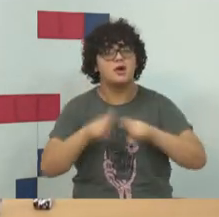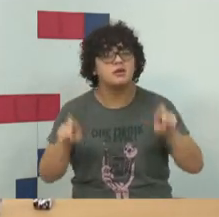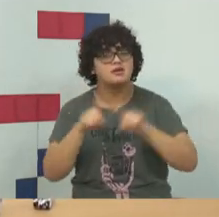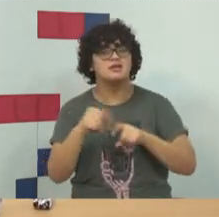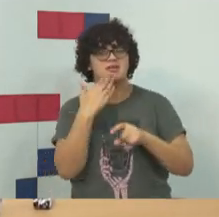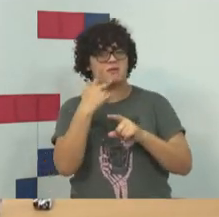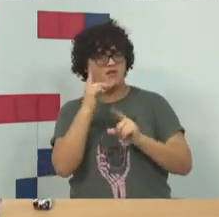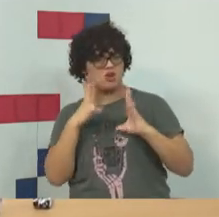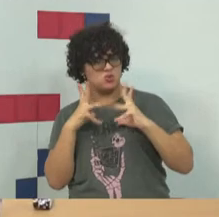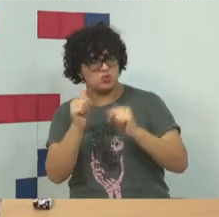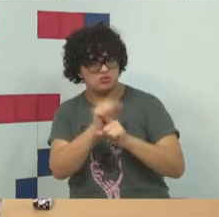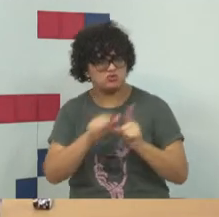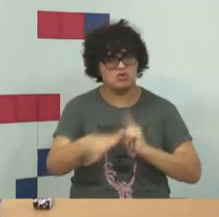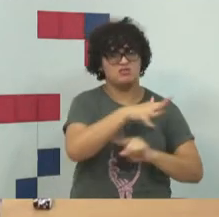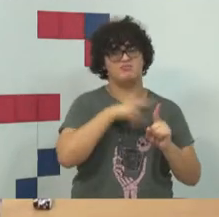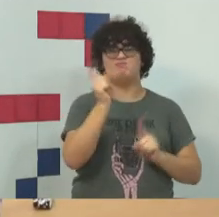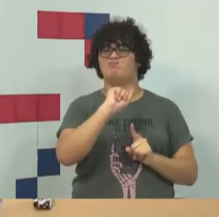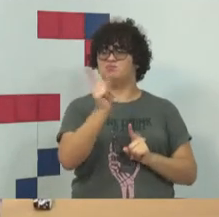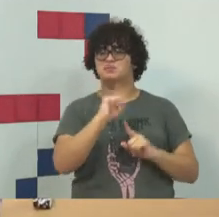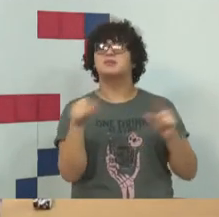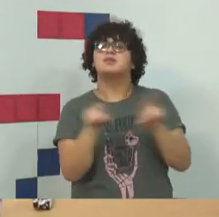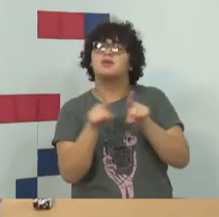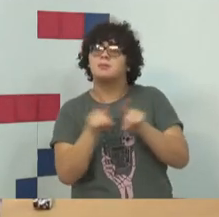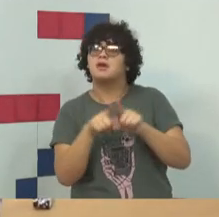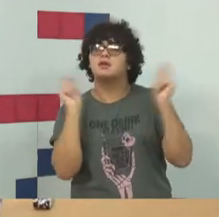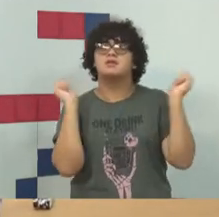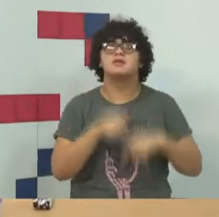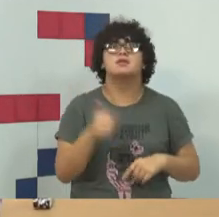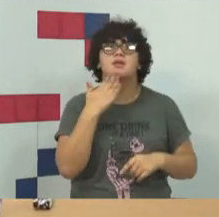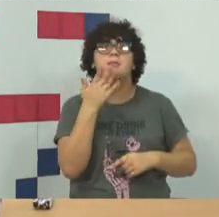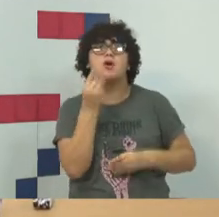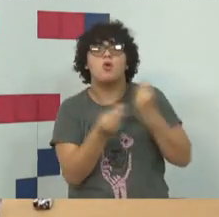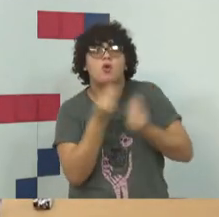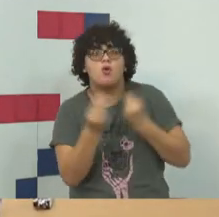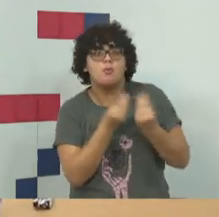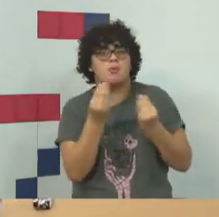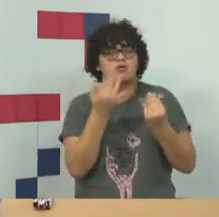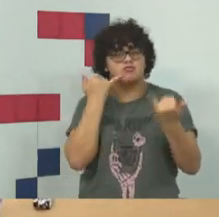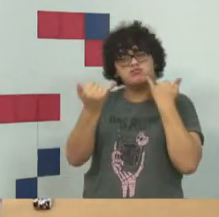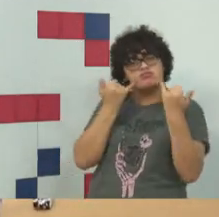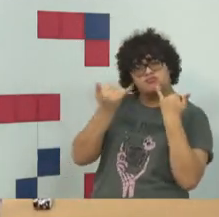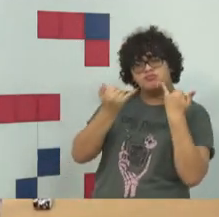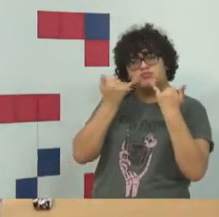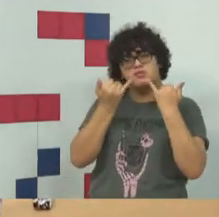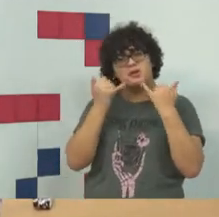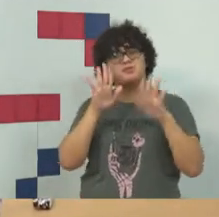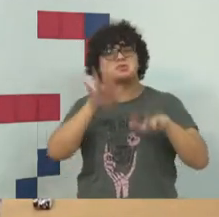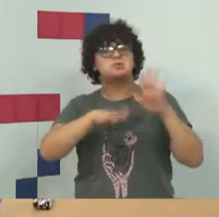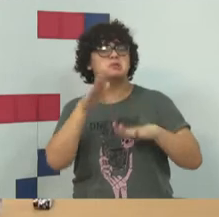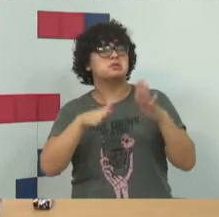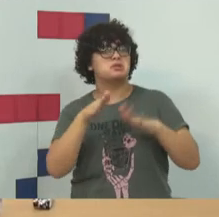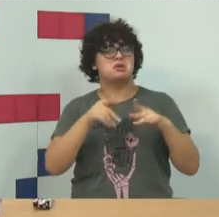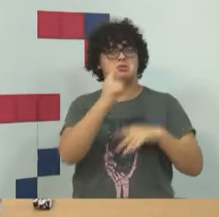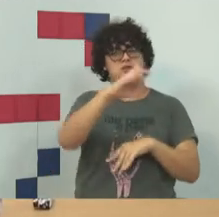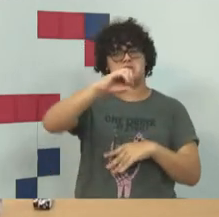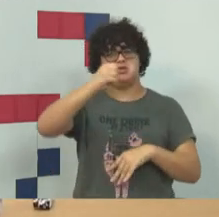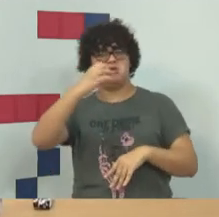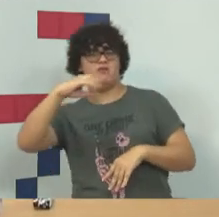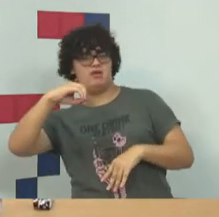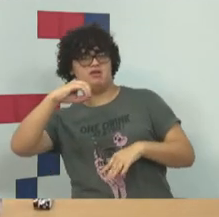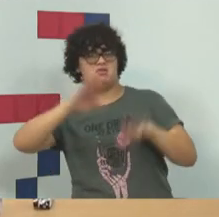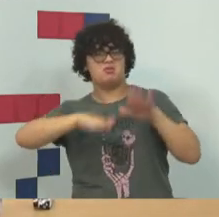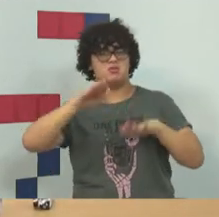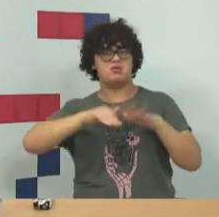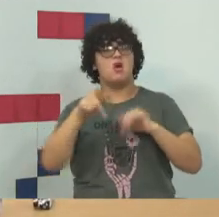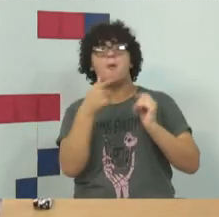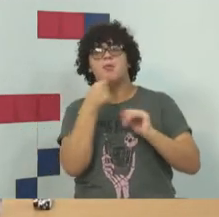sociedade digital, se fala da sociedade da informação. Desde a década de 90, um grande